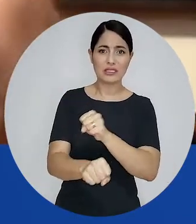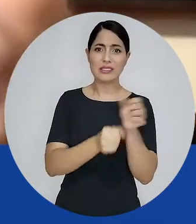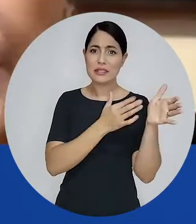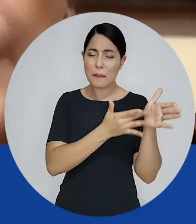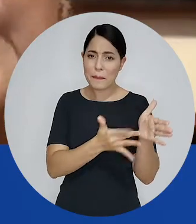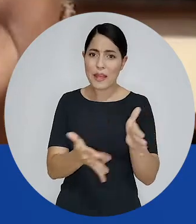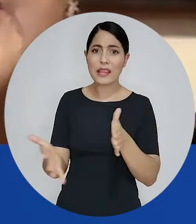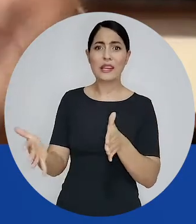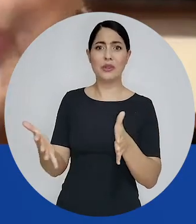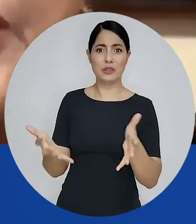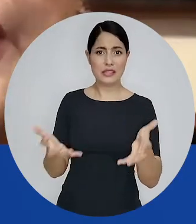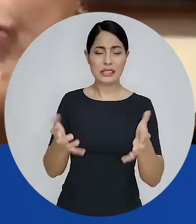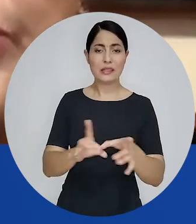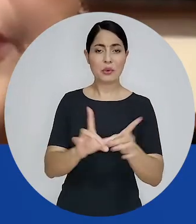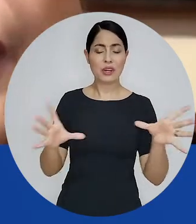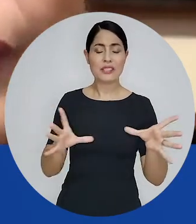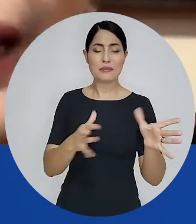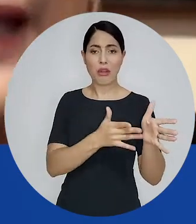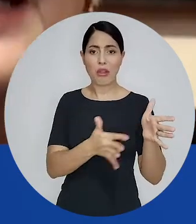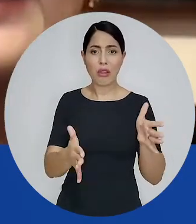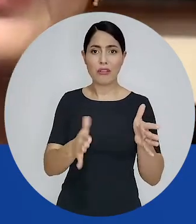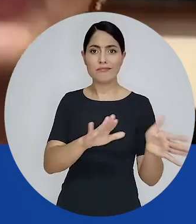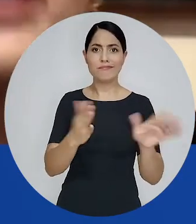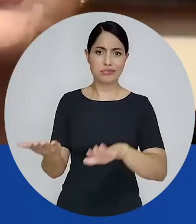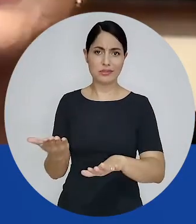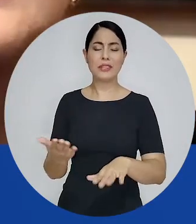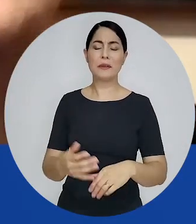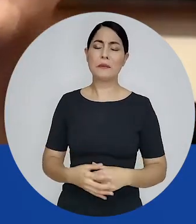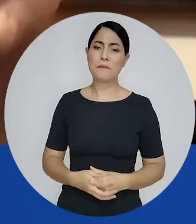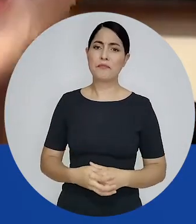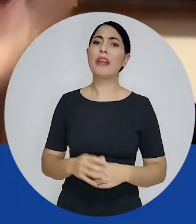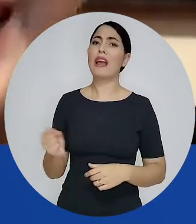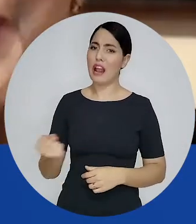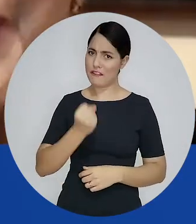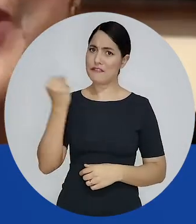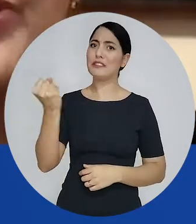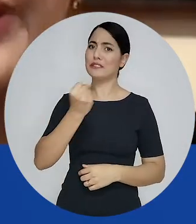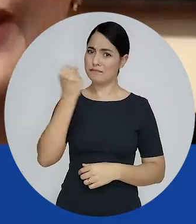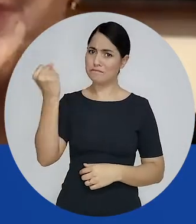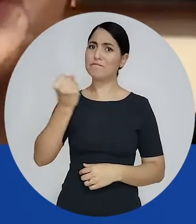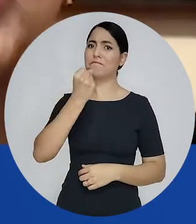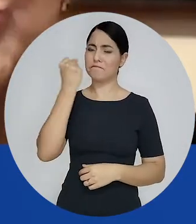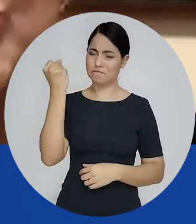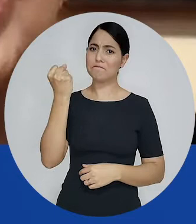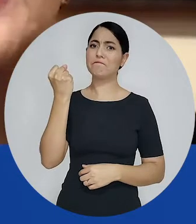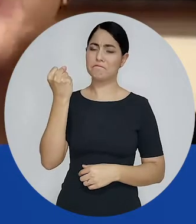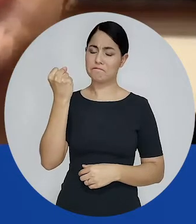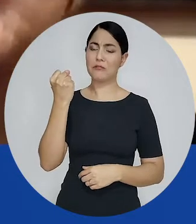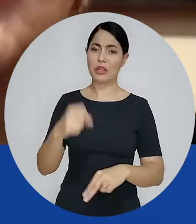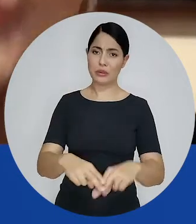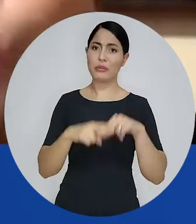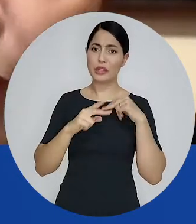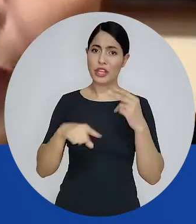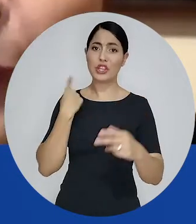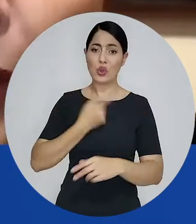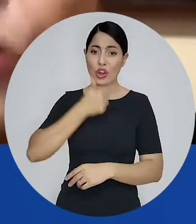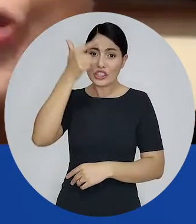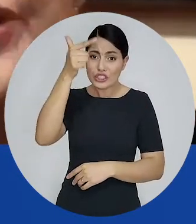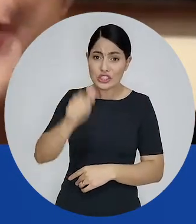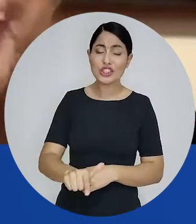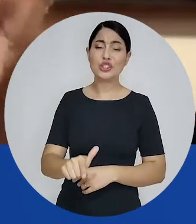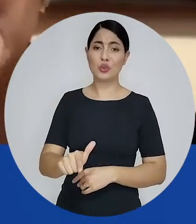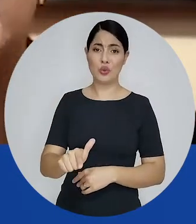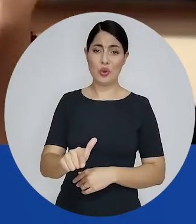morto nesse processo. Então, eu acho assim, isso extremamente grave, porque nós hoje estamos novamente